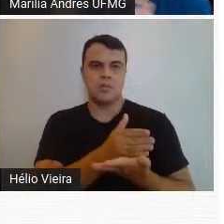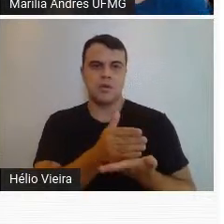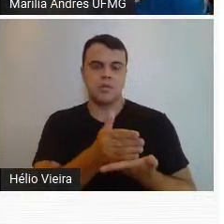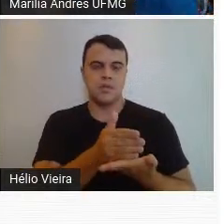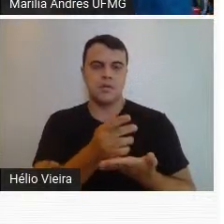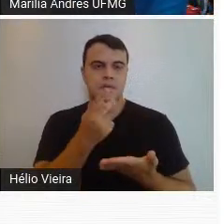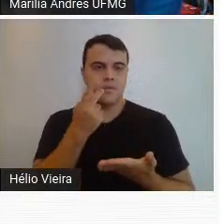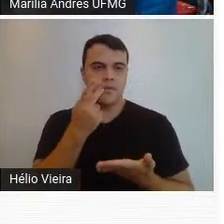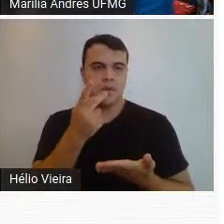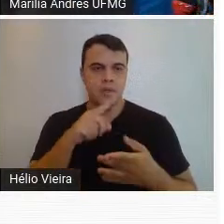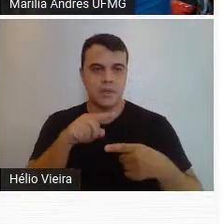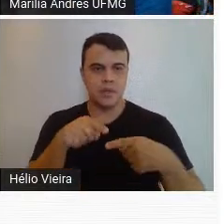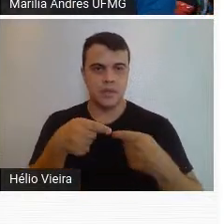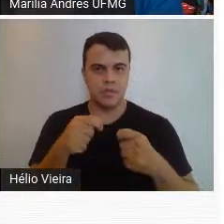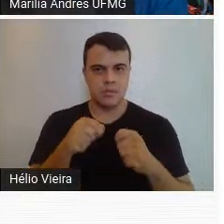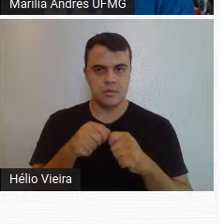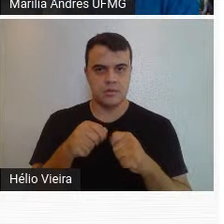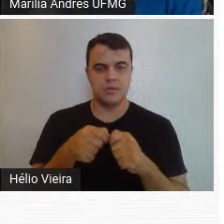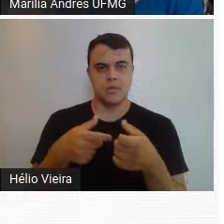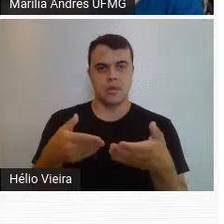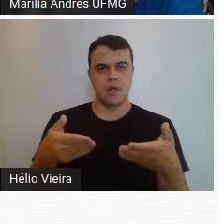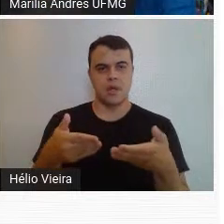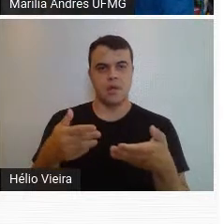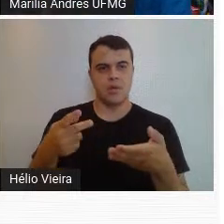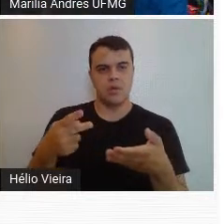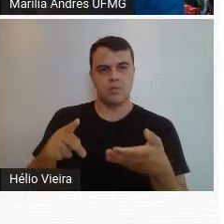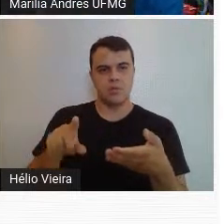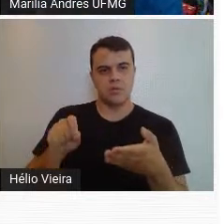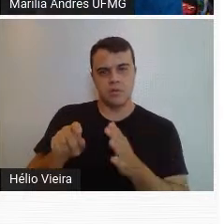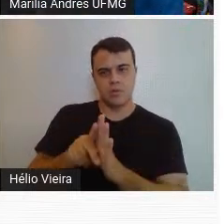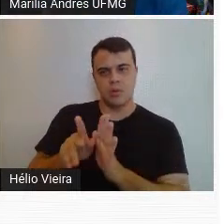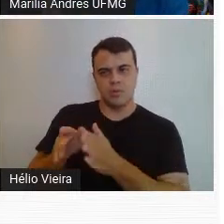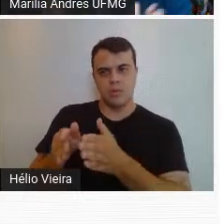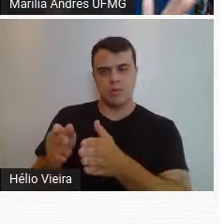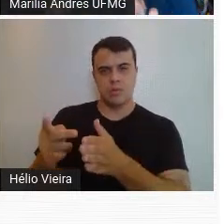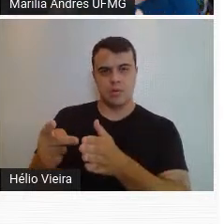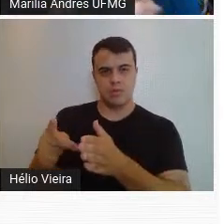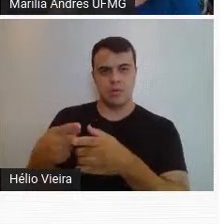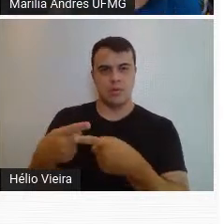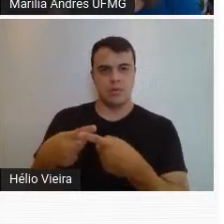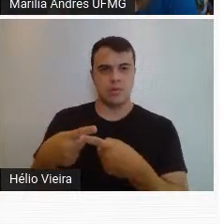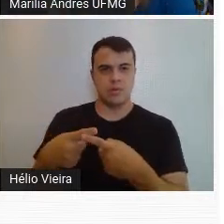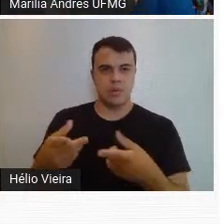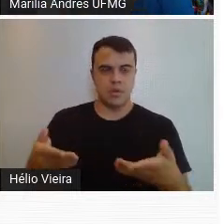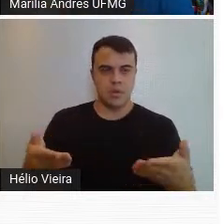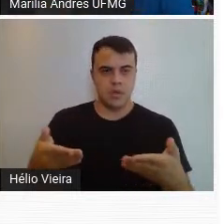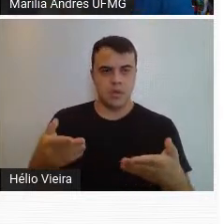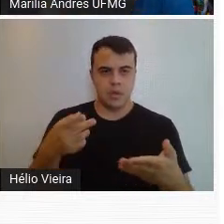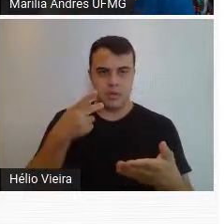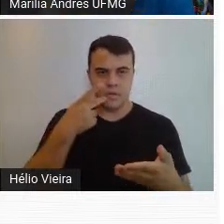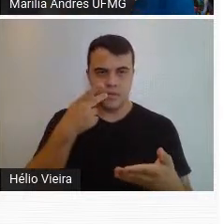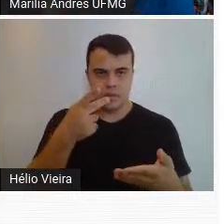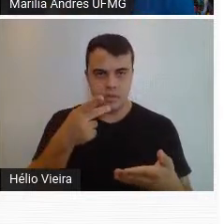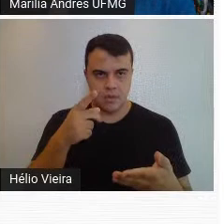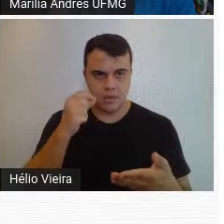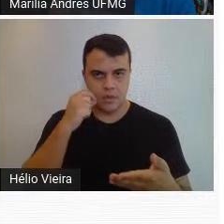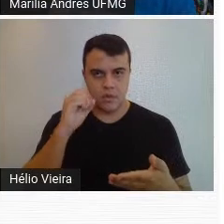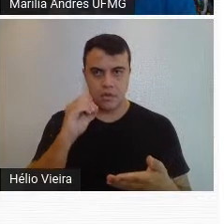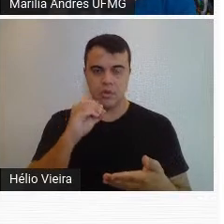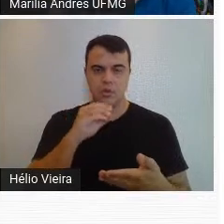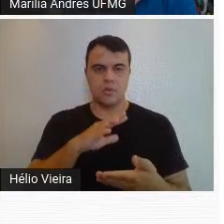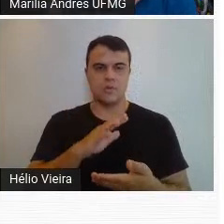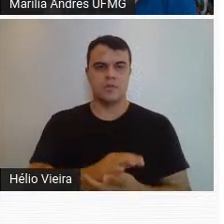figurativo, depois eles vão tomando seus próprios caminhos. e no caso aqui está o caminho construtivo.